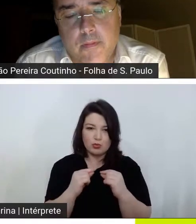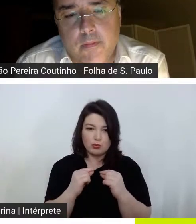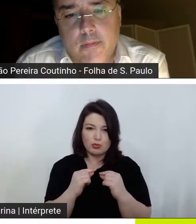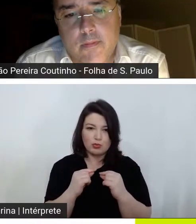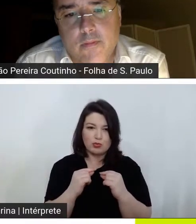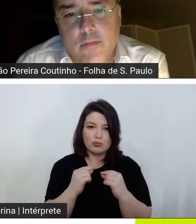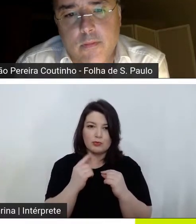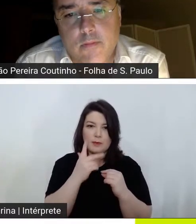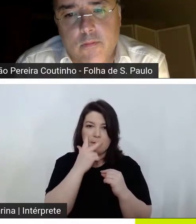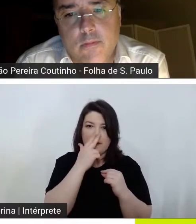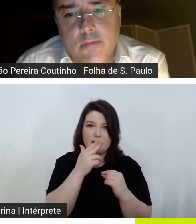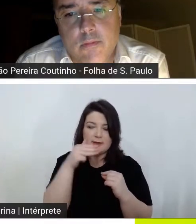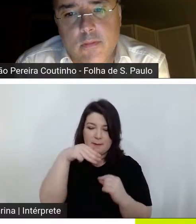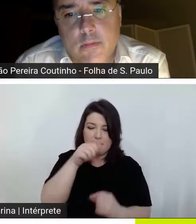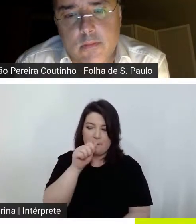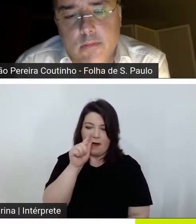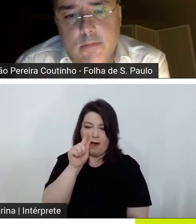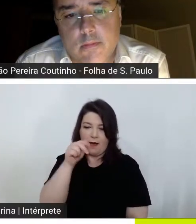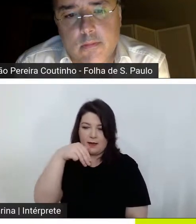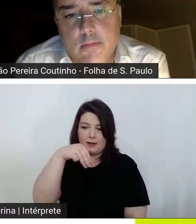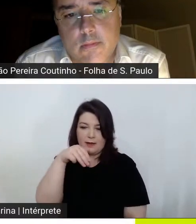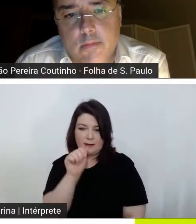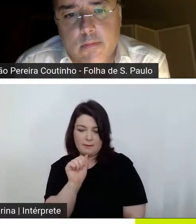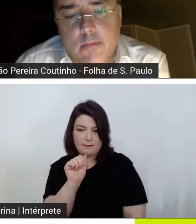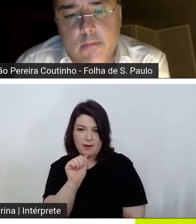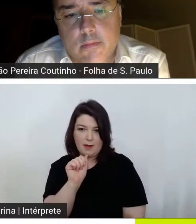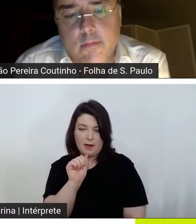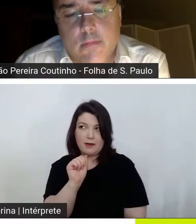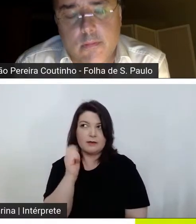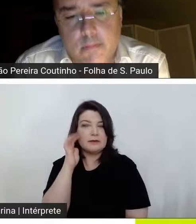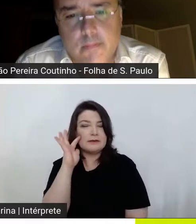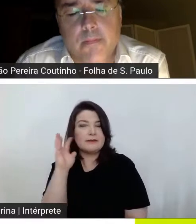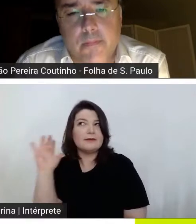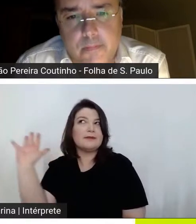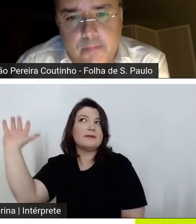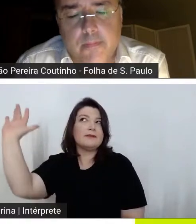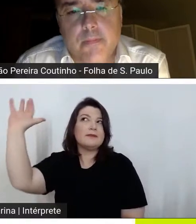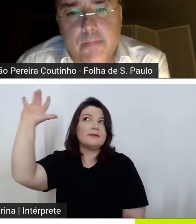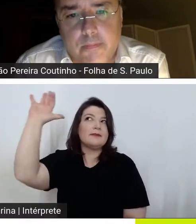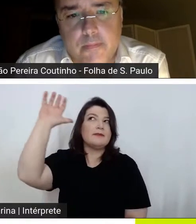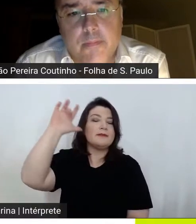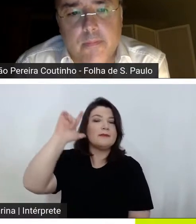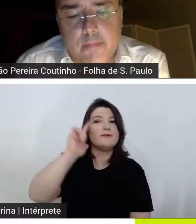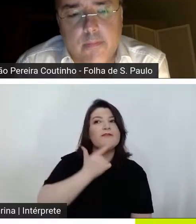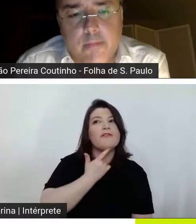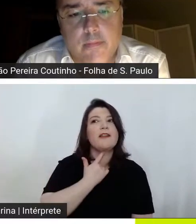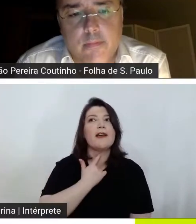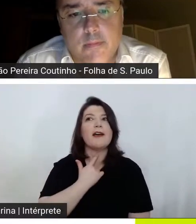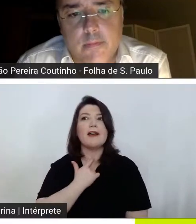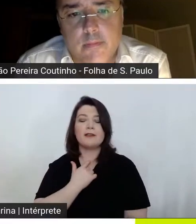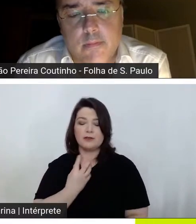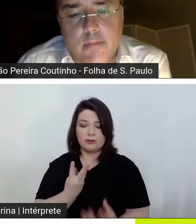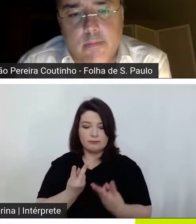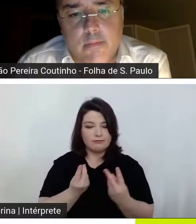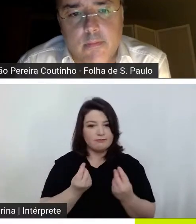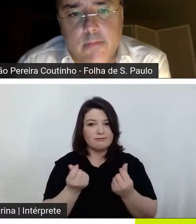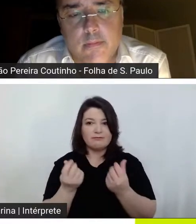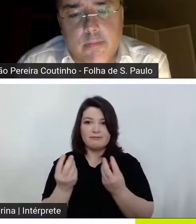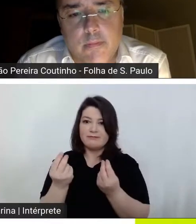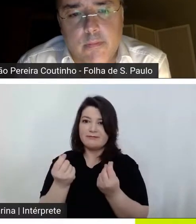um magma de fantasias desejos não é sensações